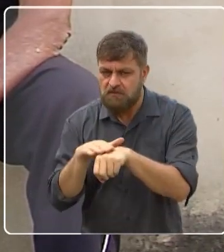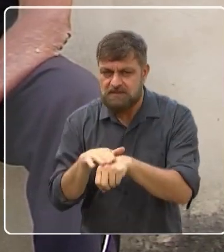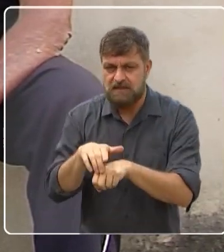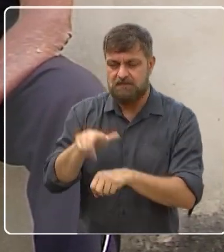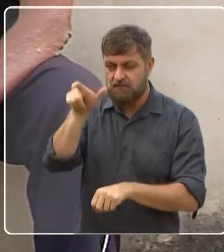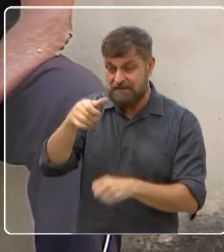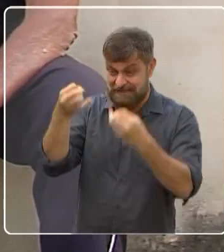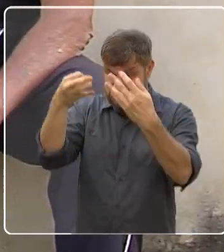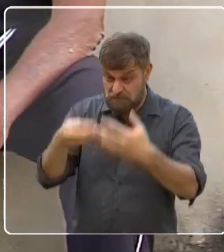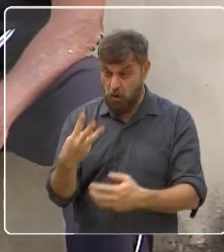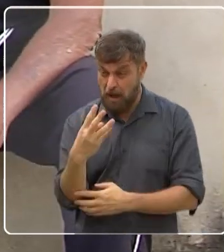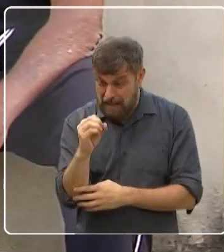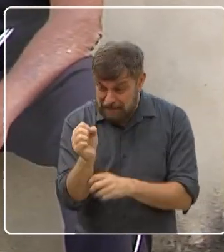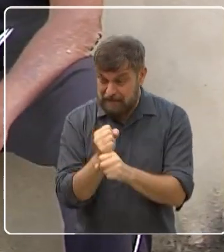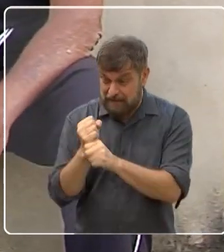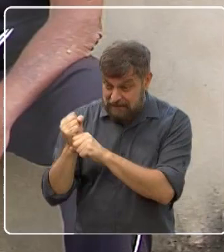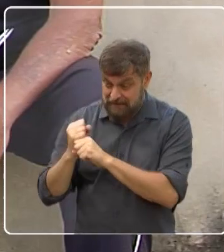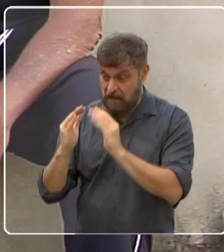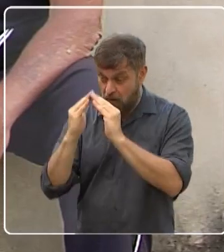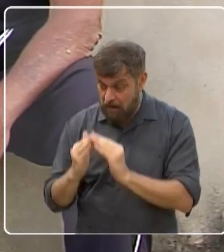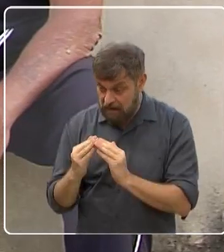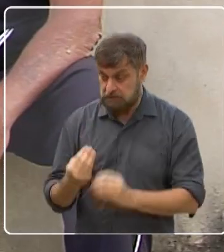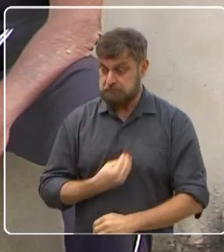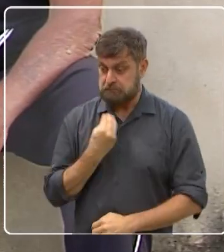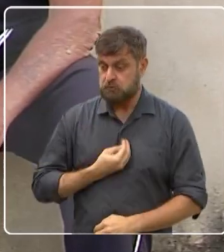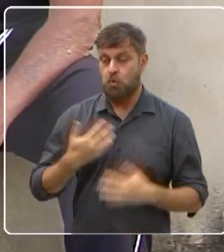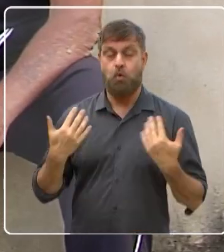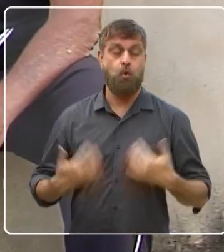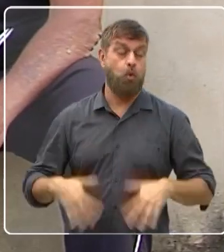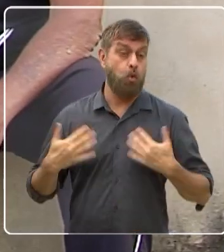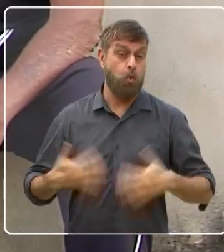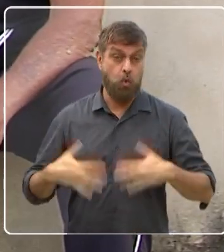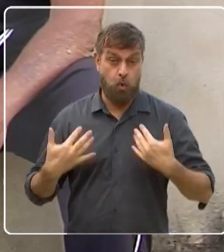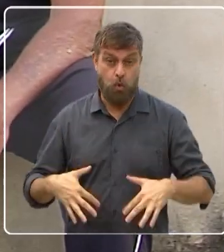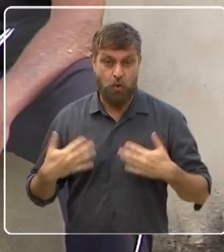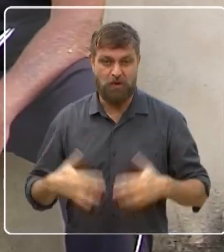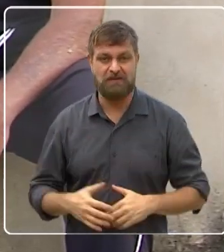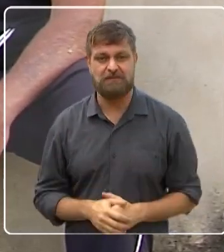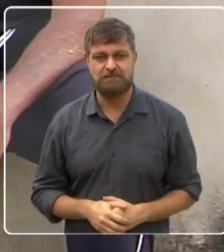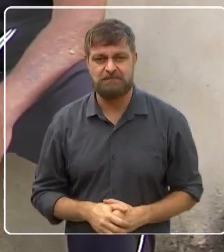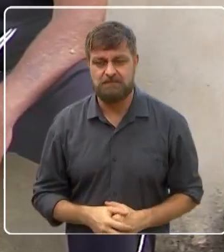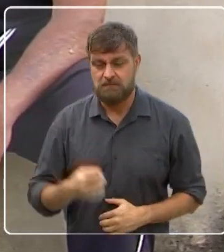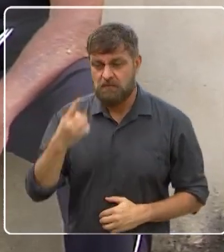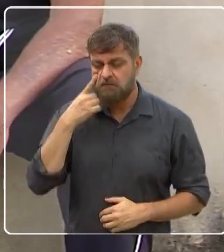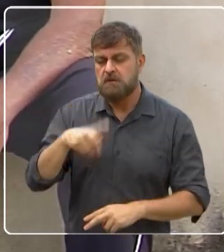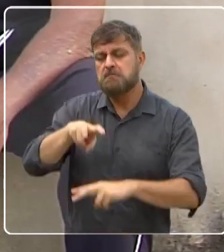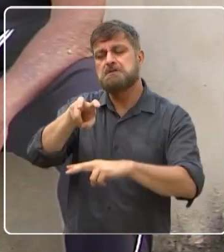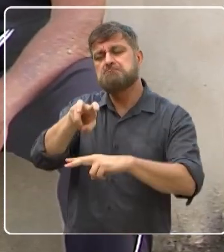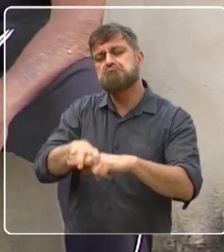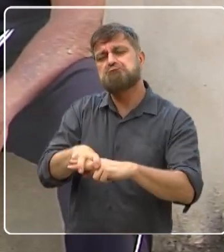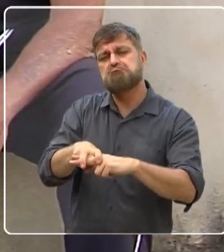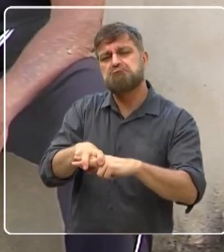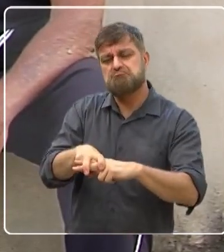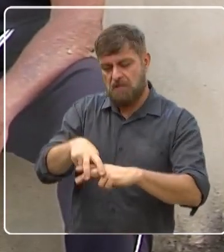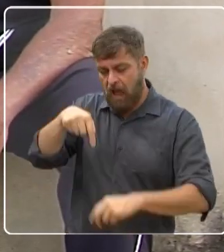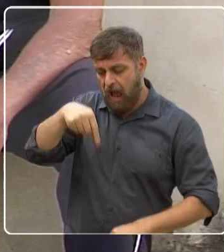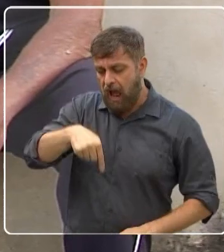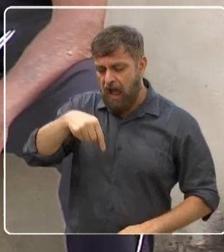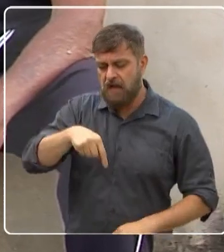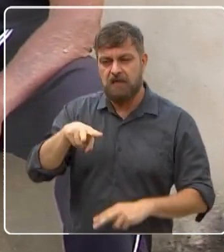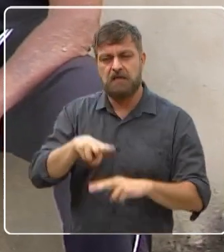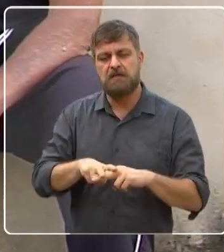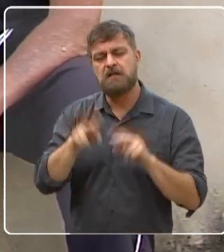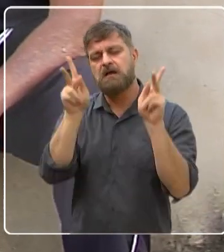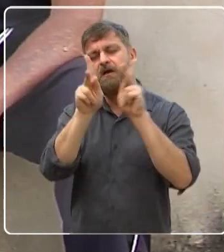contou que mora aqui faz 30 anos, é tempo pra caramba, né, Seu Zé Maria? E a gente viu o senhor sentado exatamente aqui nesse banco,